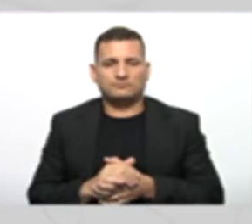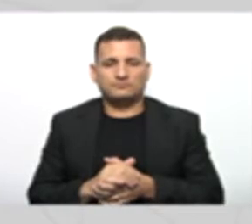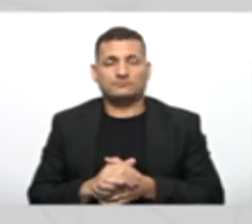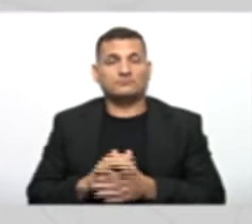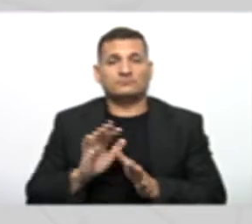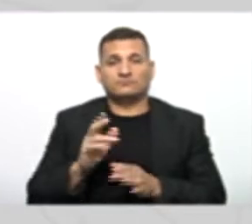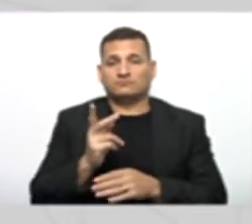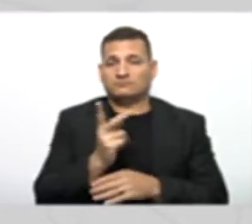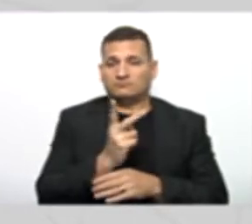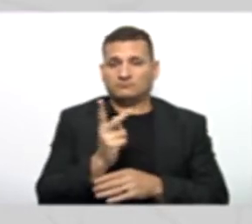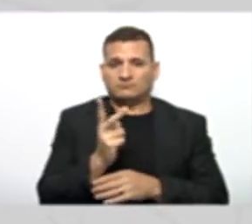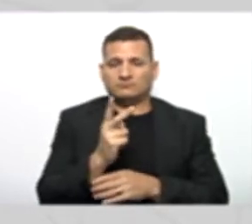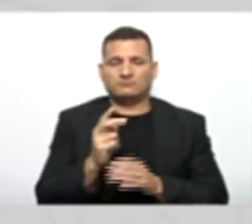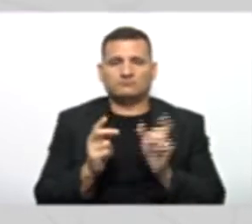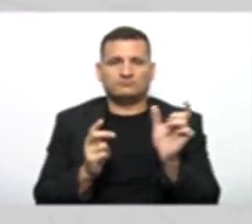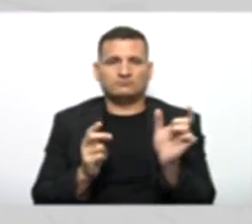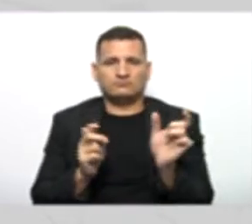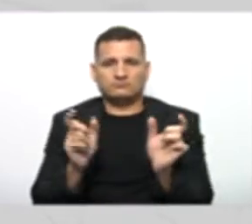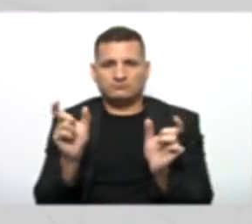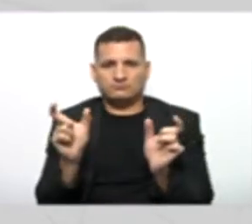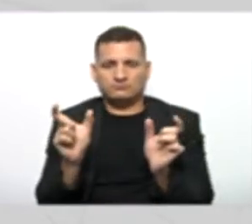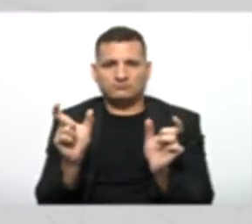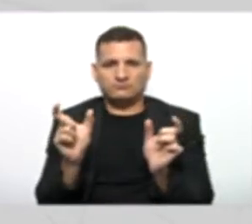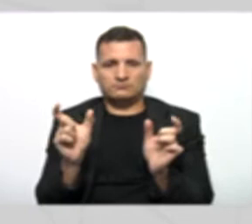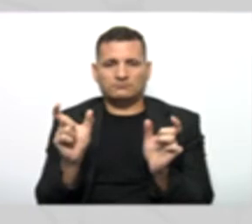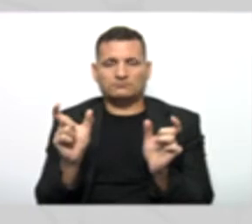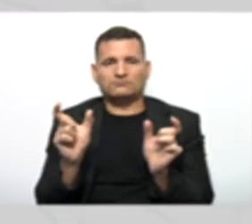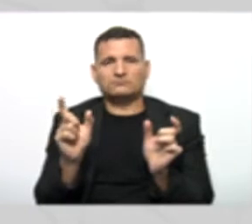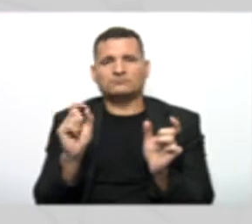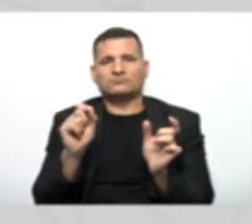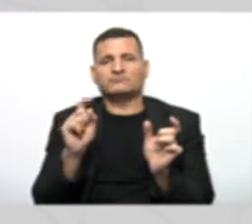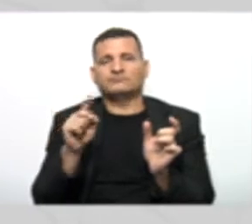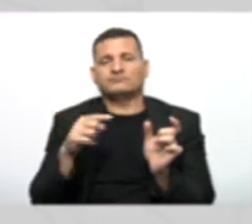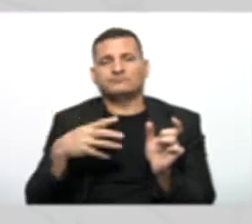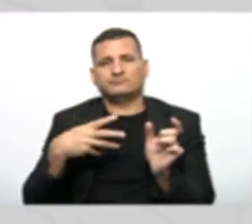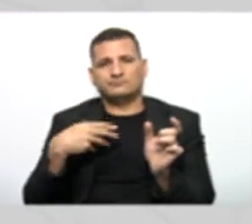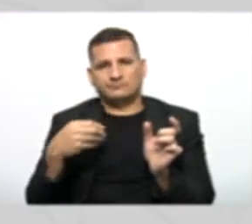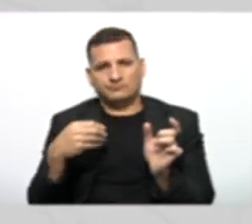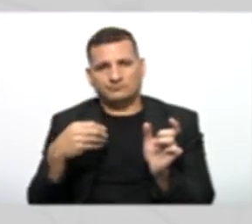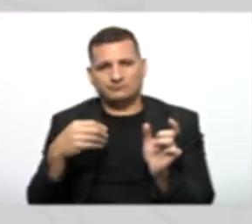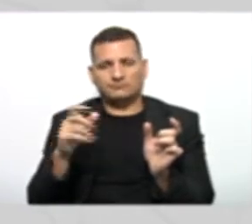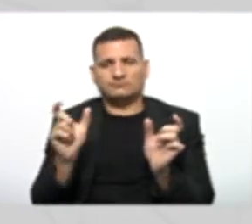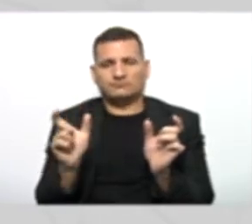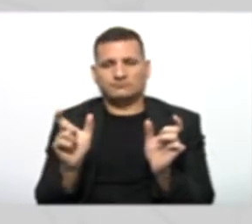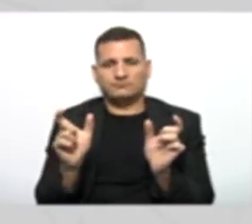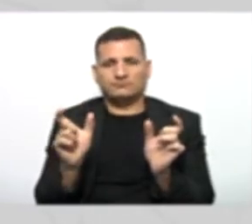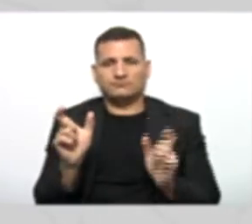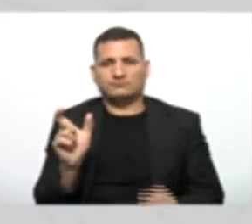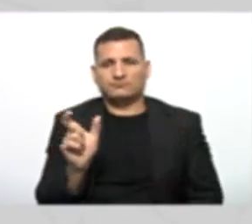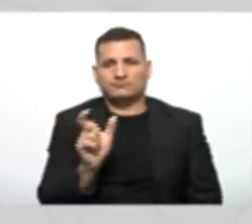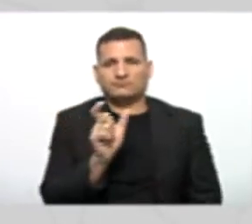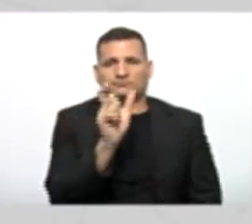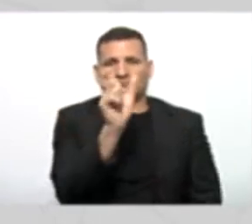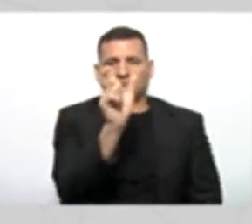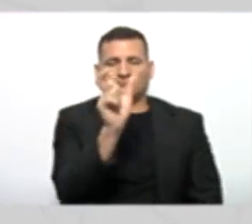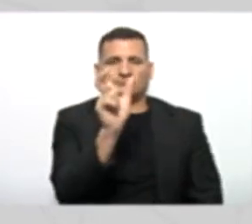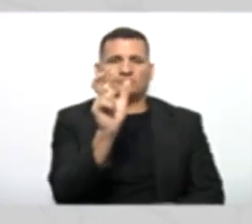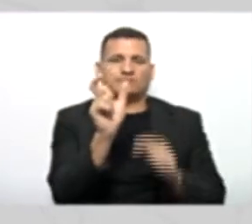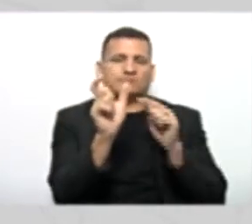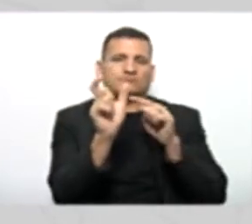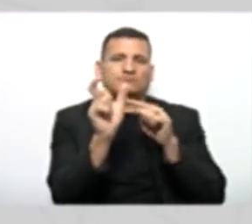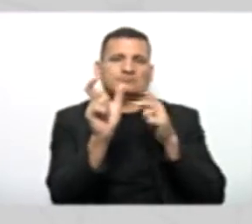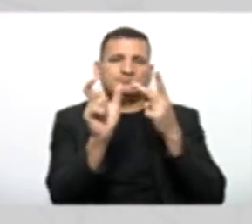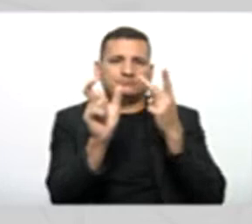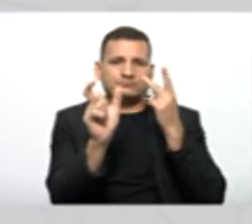classes, pessoa física e pessoa jurídica, são chamadas classes filhas. E a classe pessoa é chamada de classe